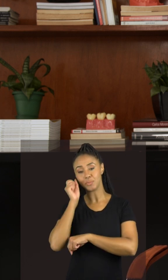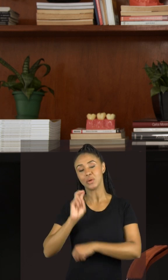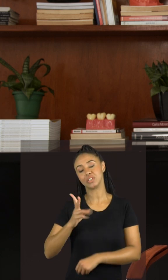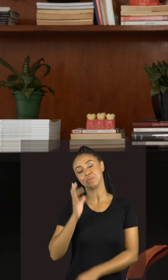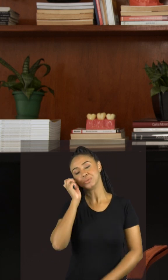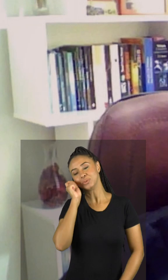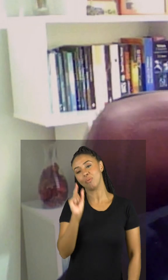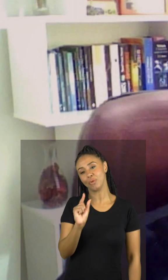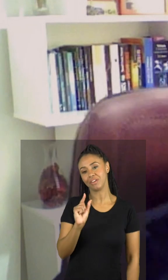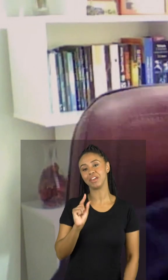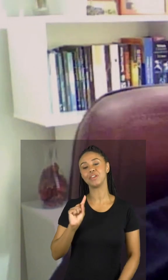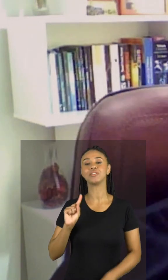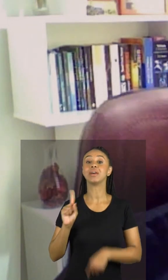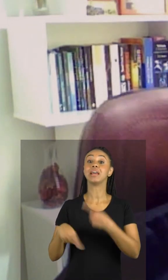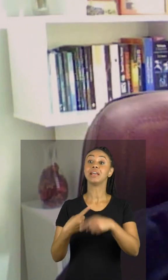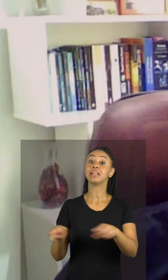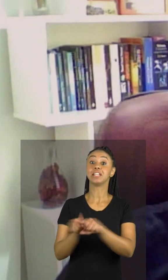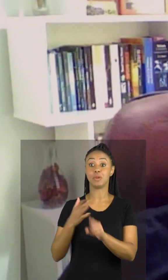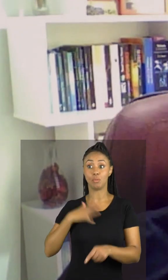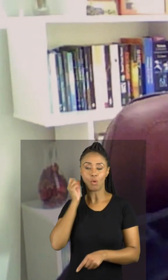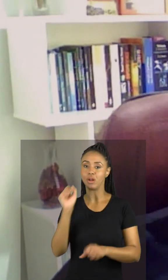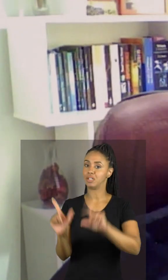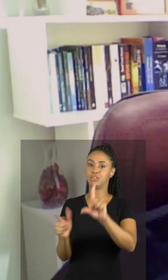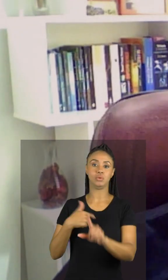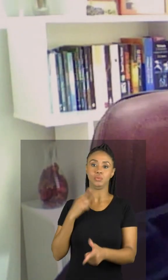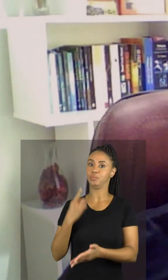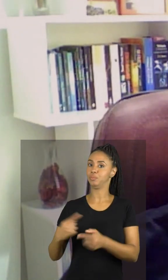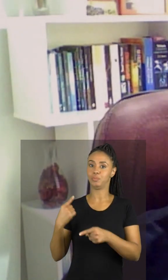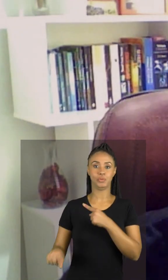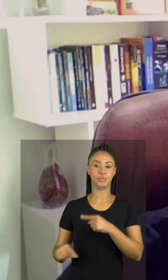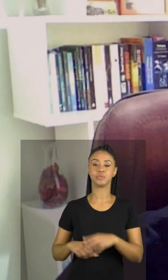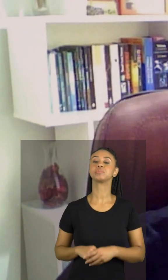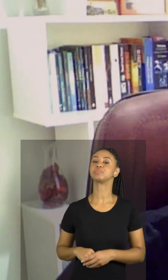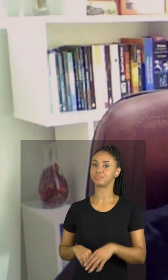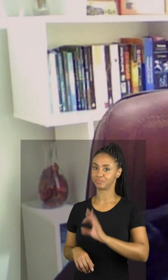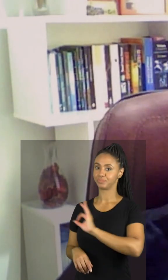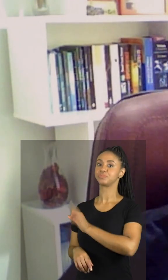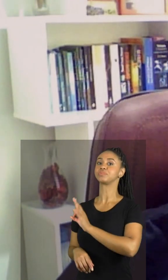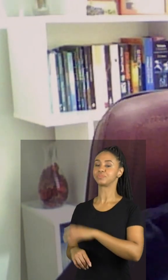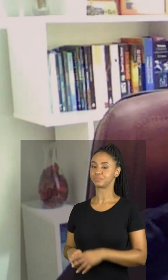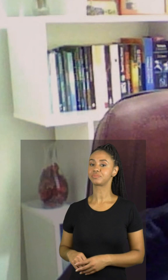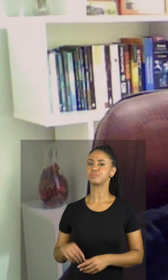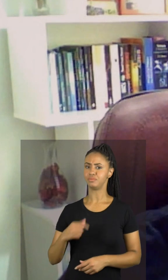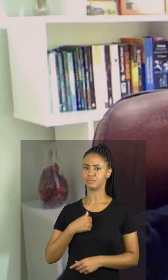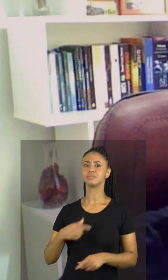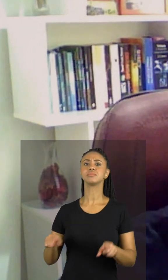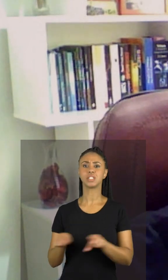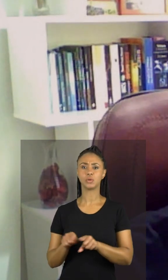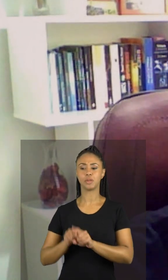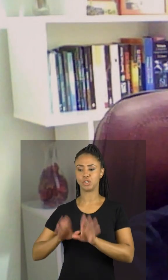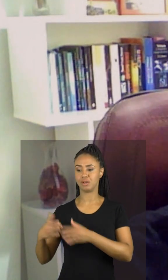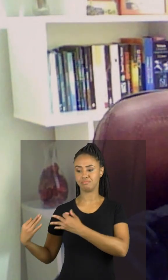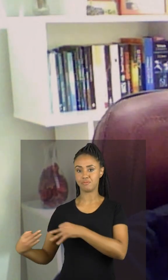televisão no quarto. Aham, entendi. Eu também, particularmente, tenho uma rotina pré-estaber